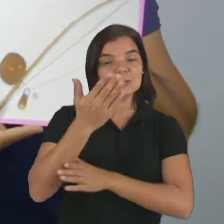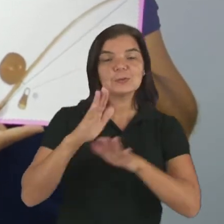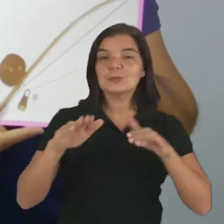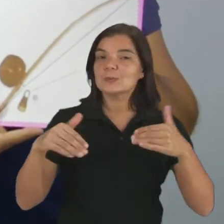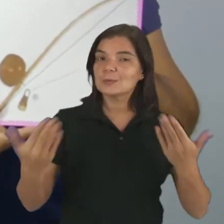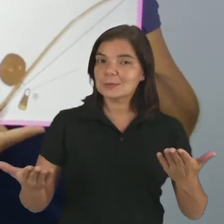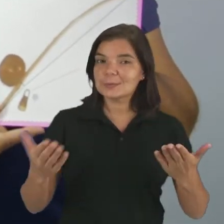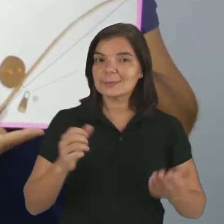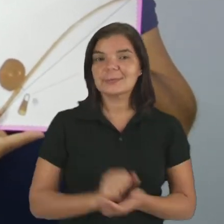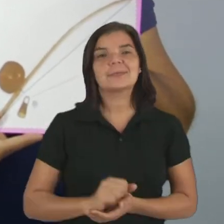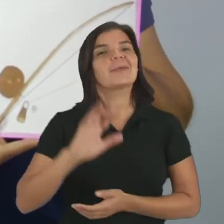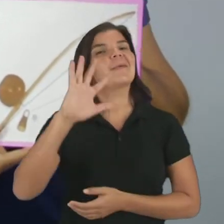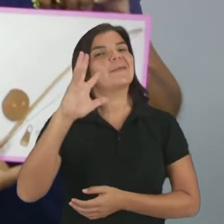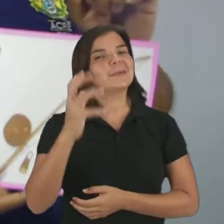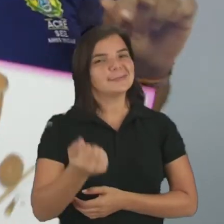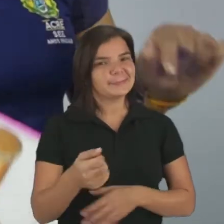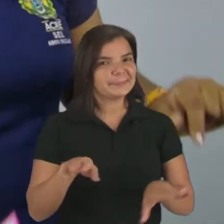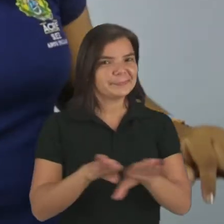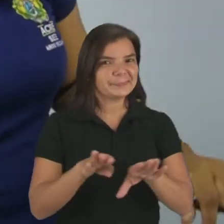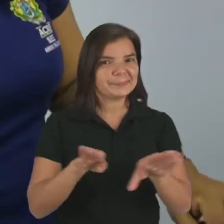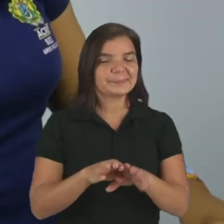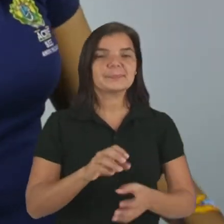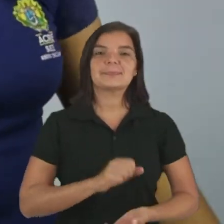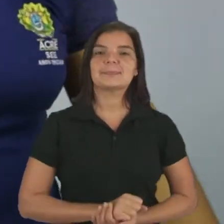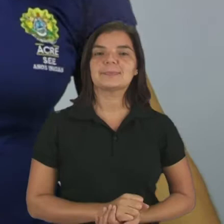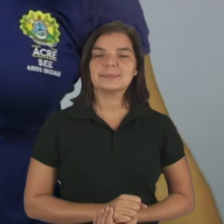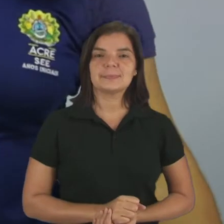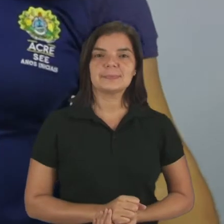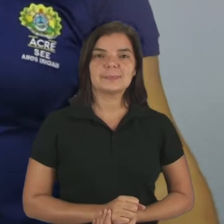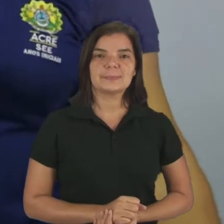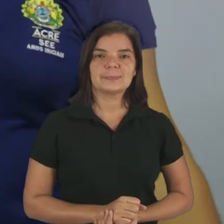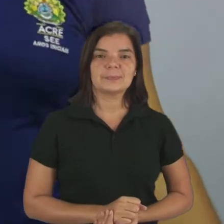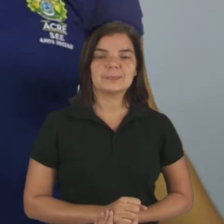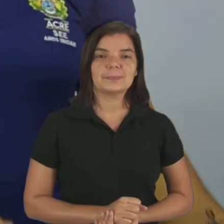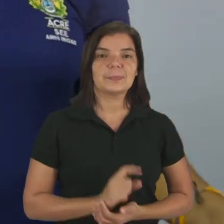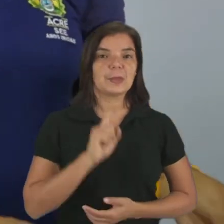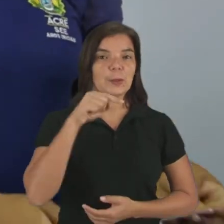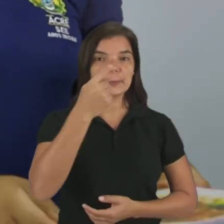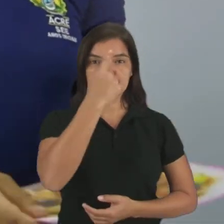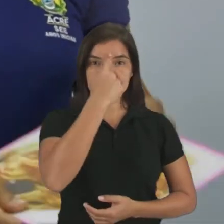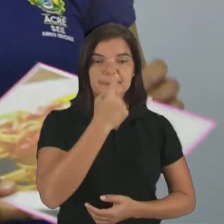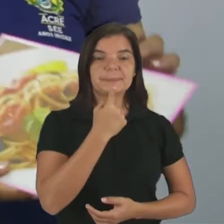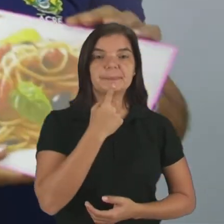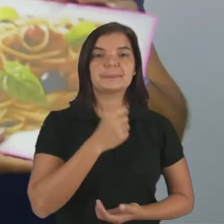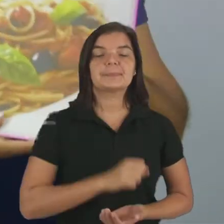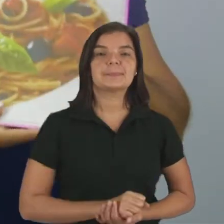africana. Isso mesmo. Outra imagem.